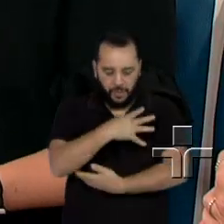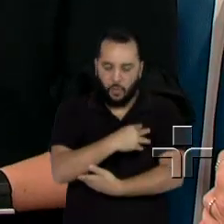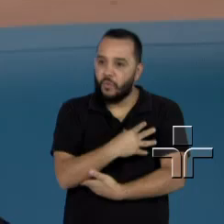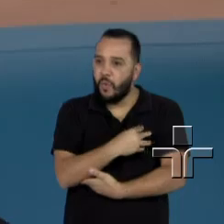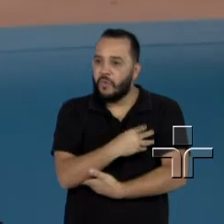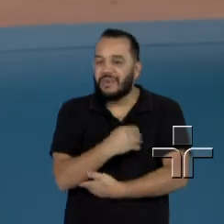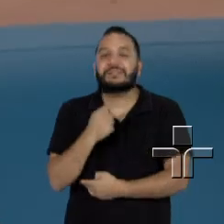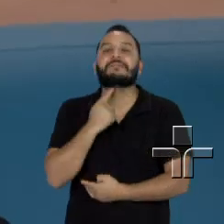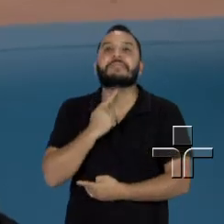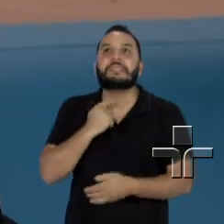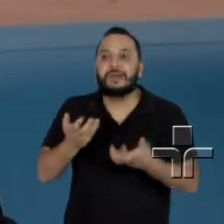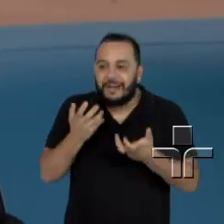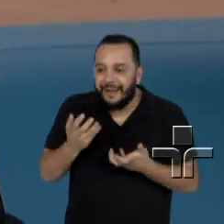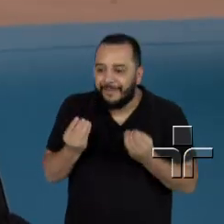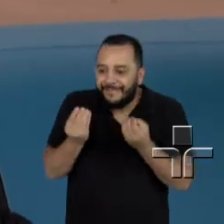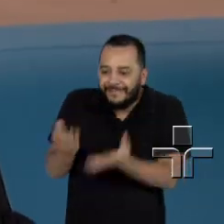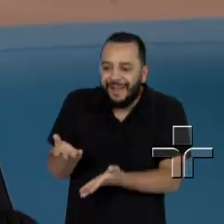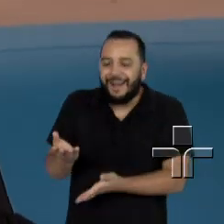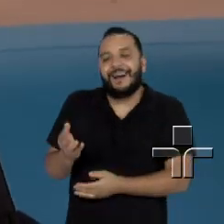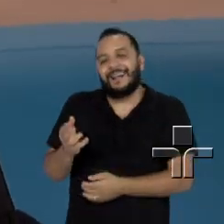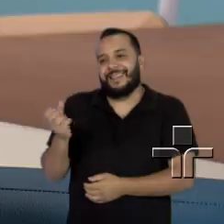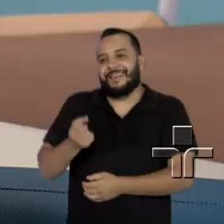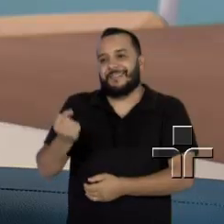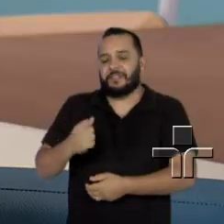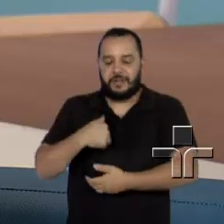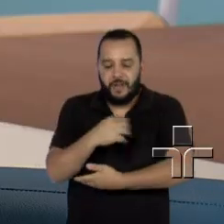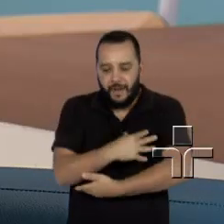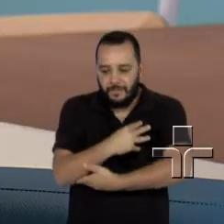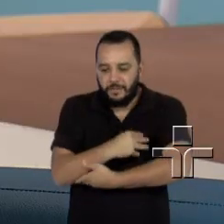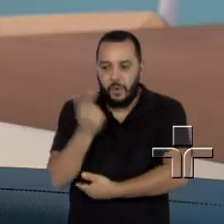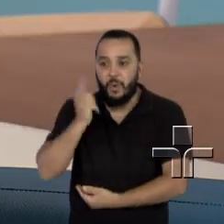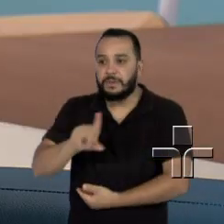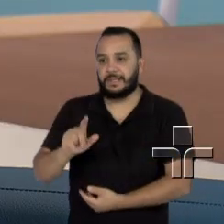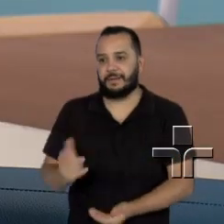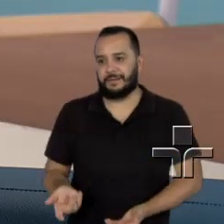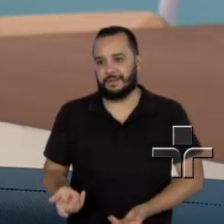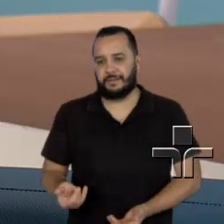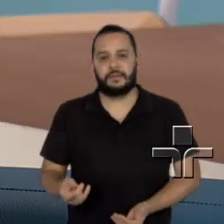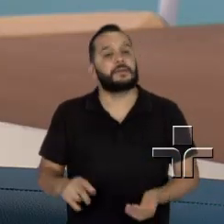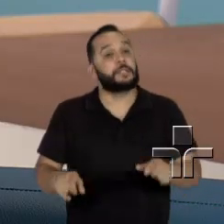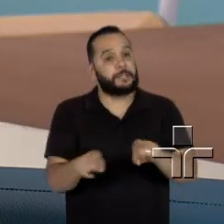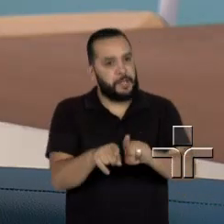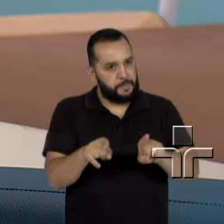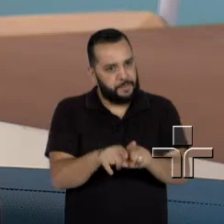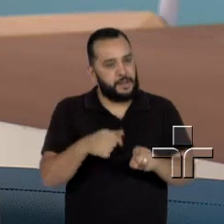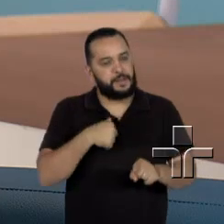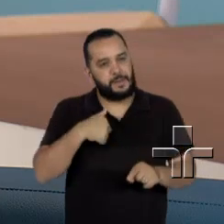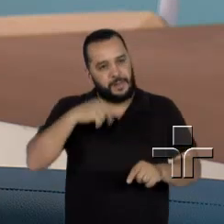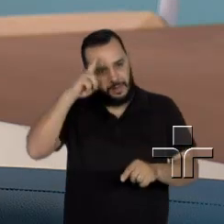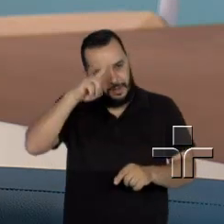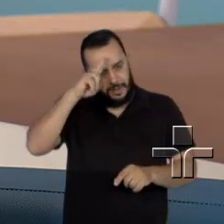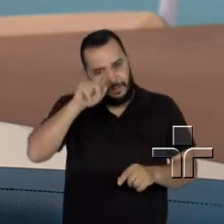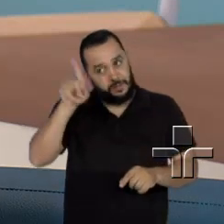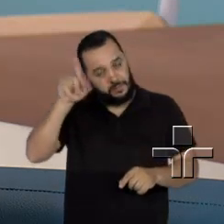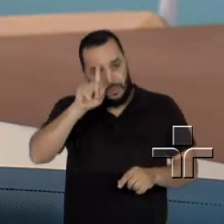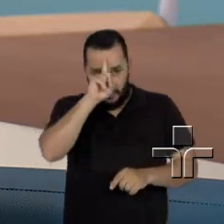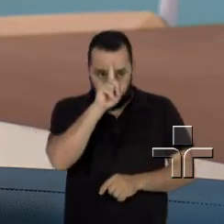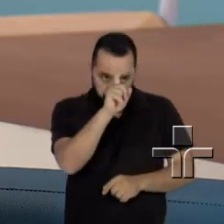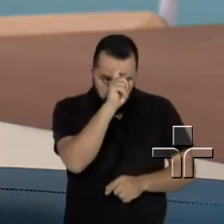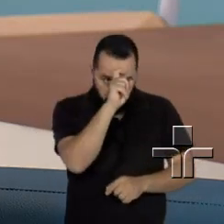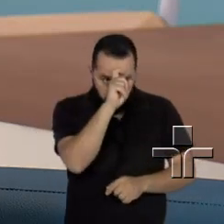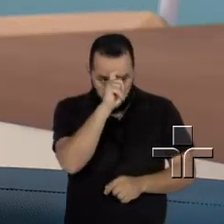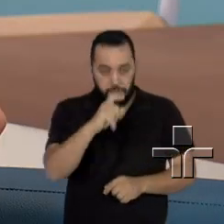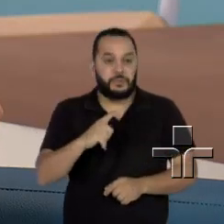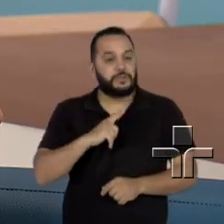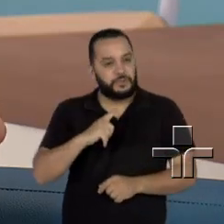querer, mesmo depois que ela já entrou na menopausa. Eu queria só lembrar, eu me lembro que no hospital tinha também